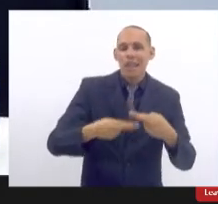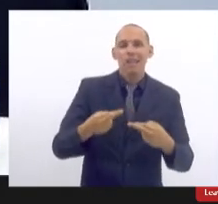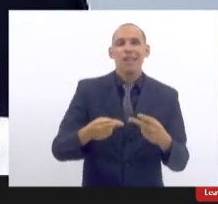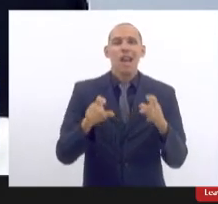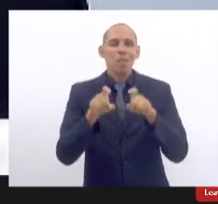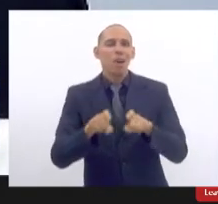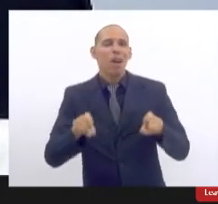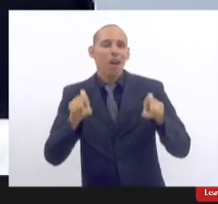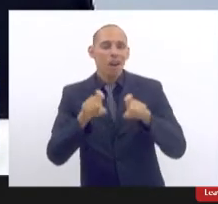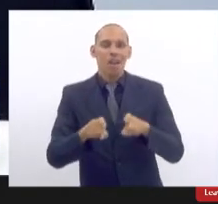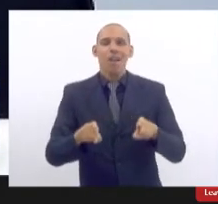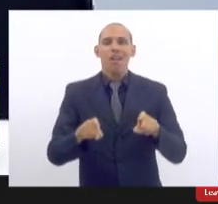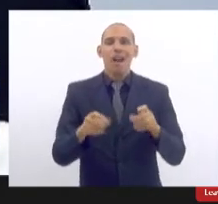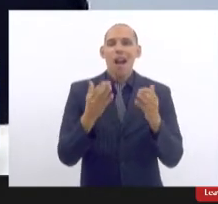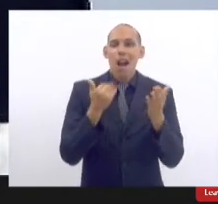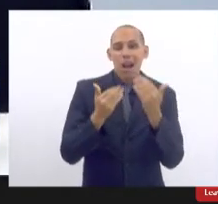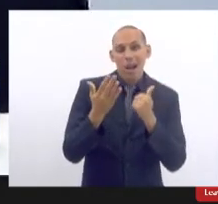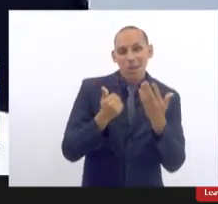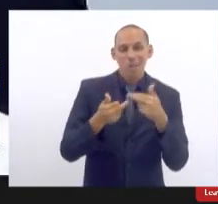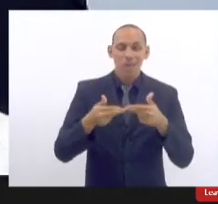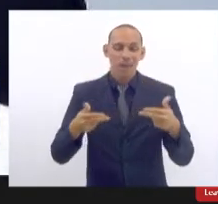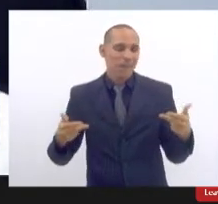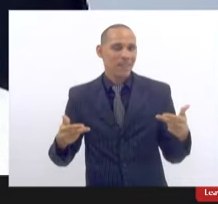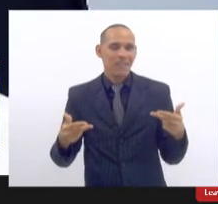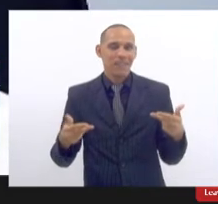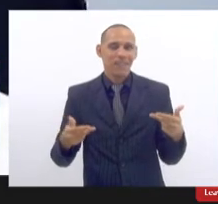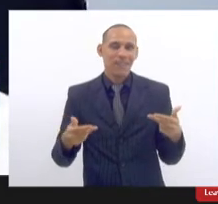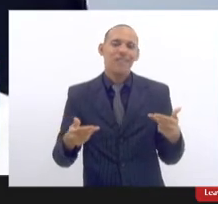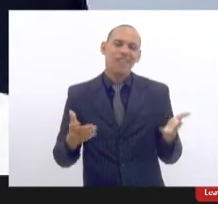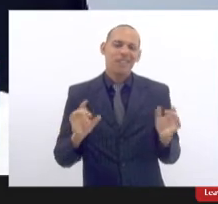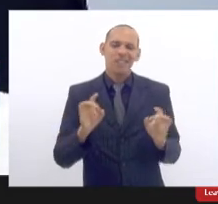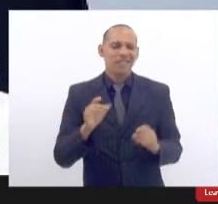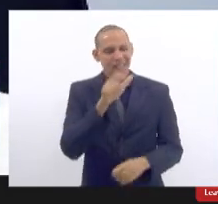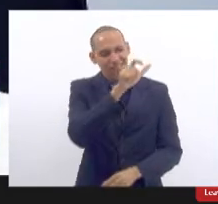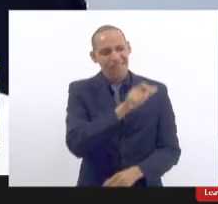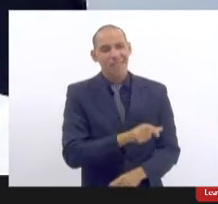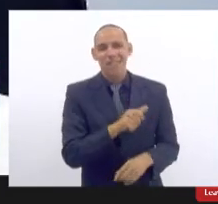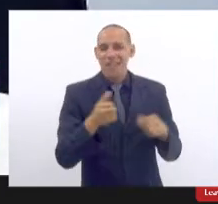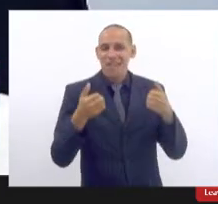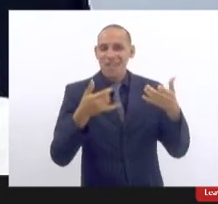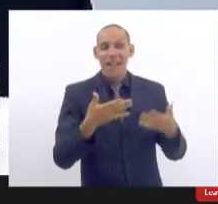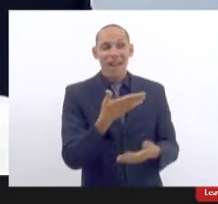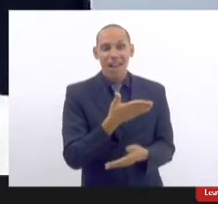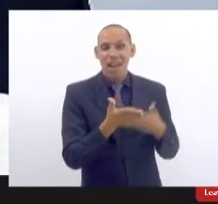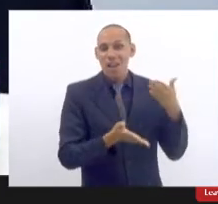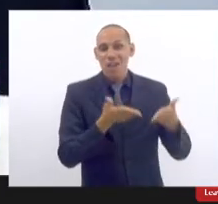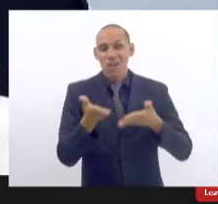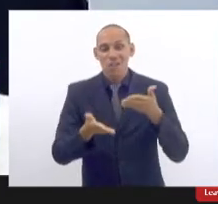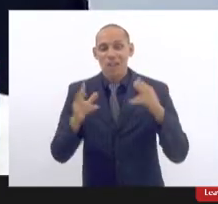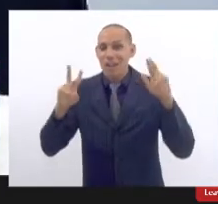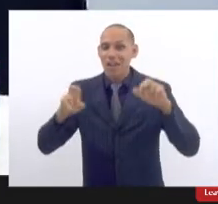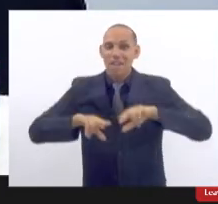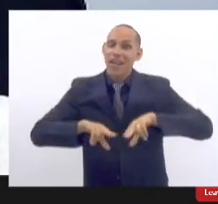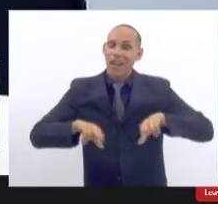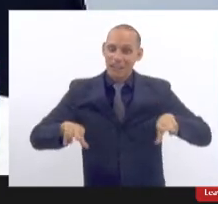partes dos alimentos que a gente não usa. Mas tudo bem, isso é só para falar que a Ingrid cuida de vários assuntos além desse